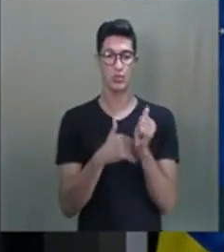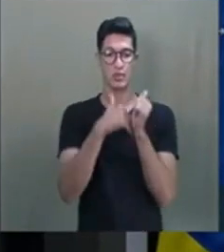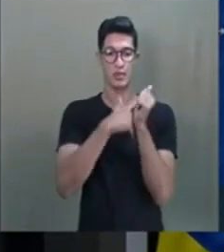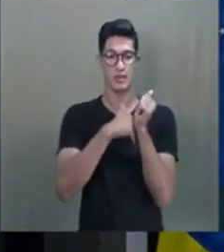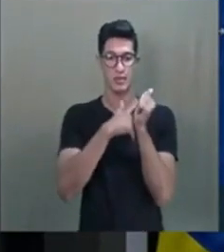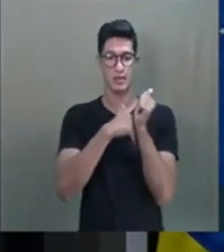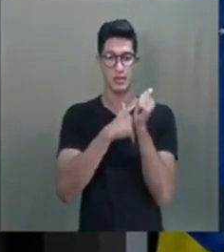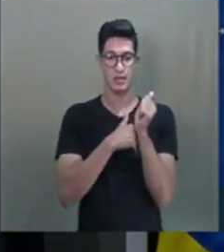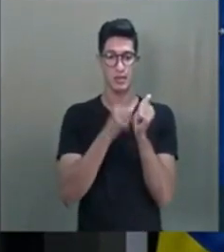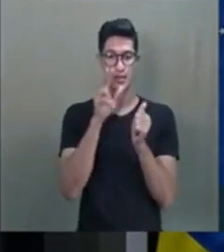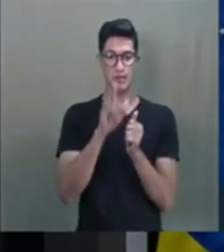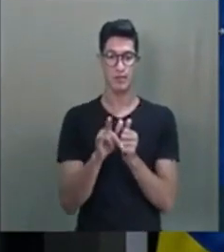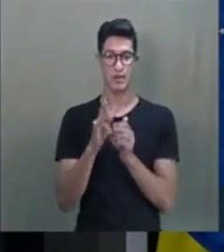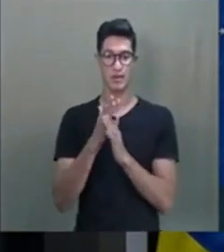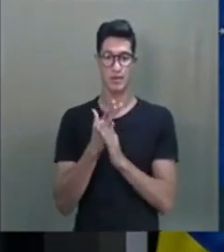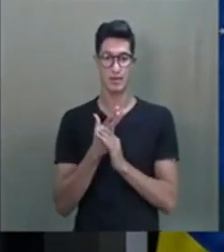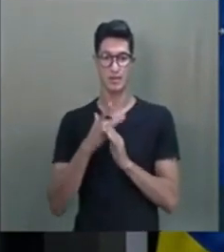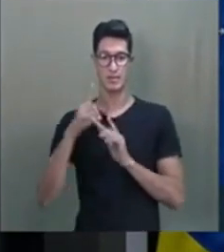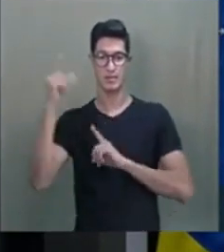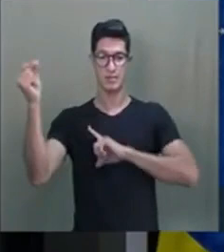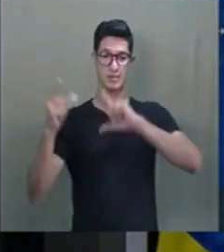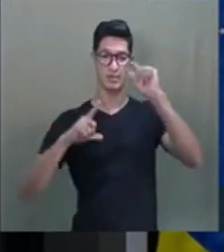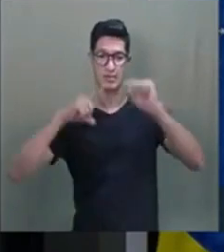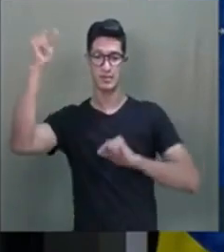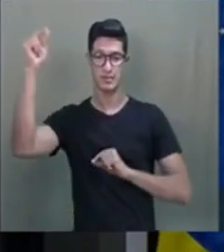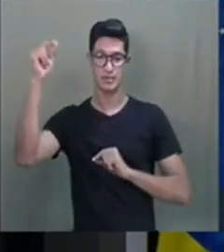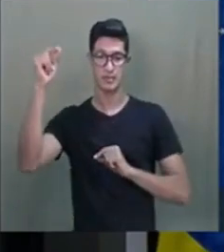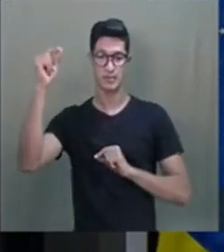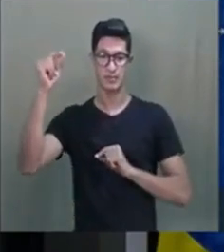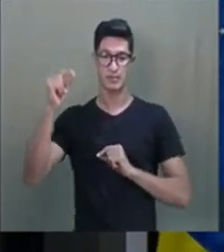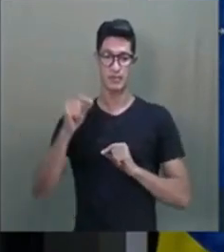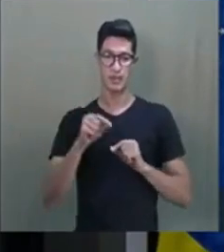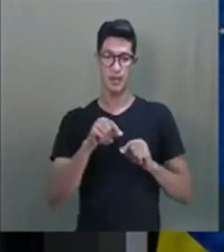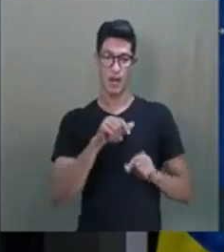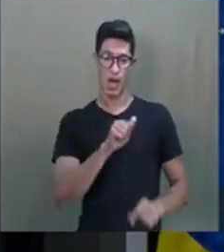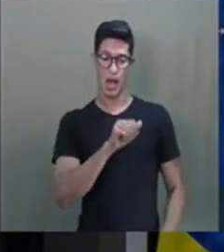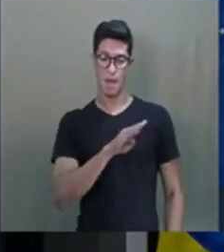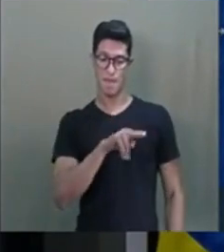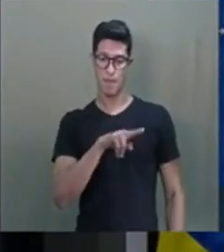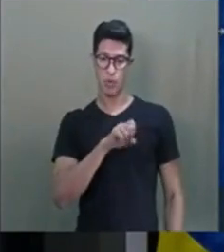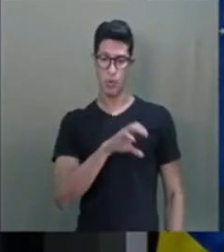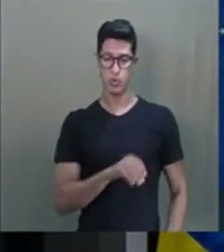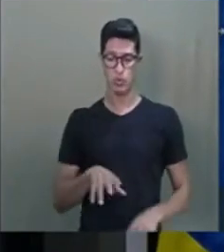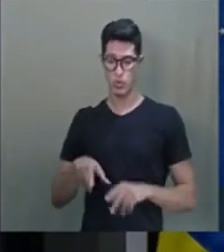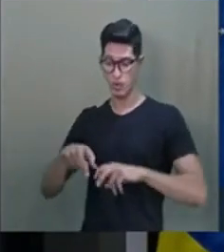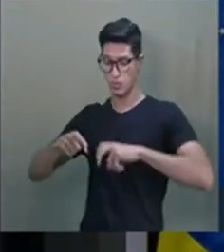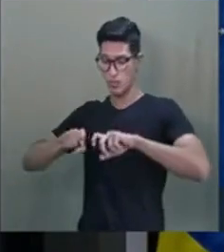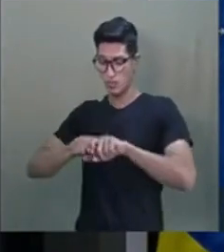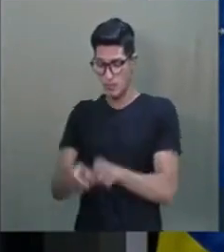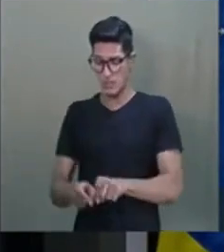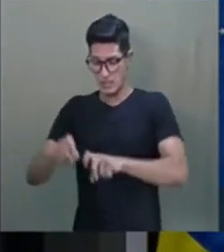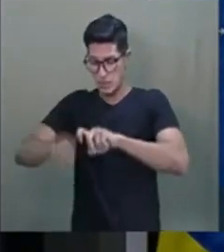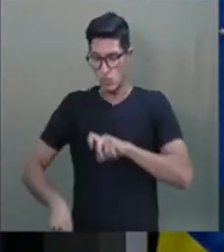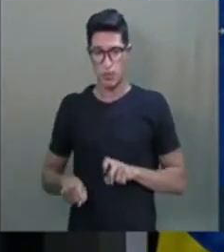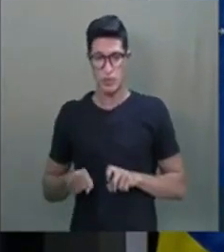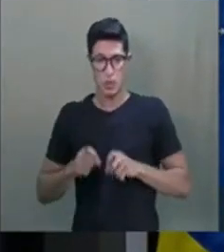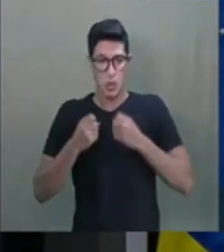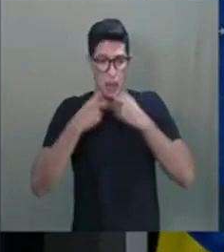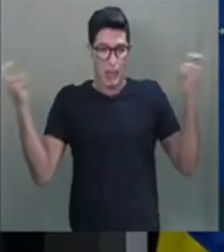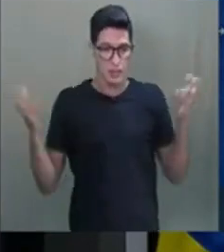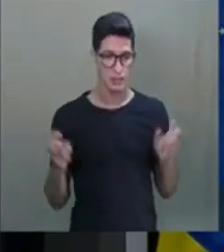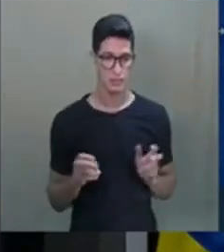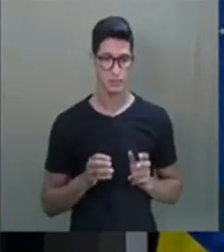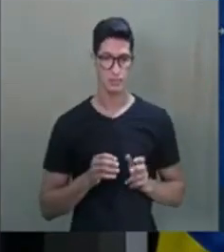vai acabar saindo ou através de um abuso sexual, ou através de um estupro, ou através de um grande escândalo.